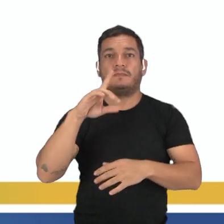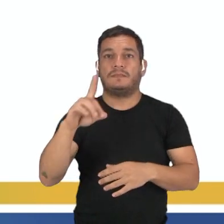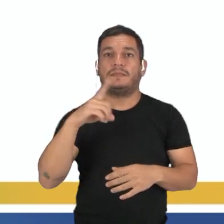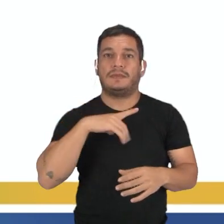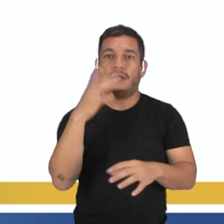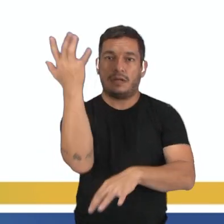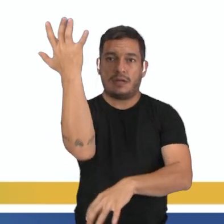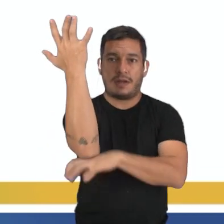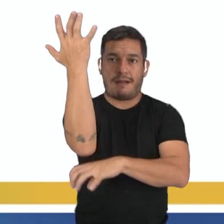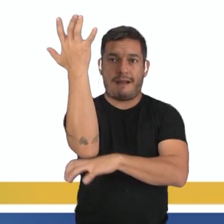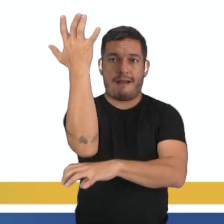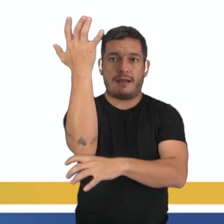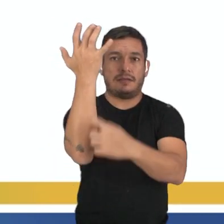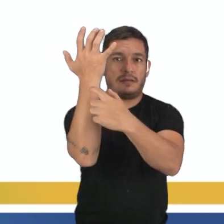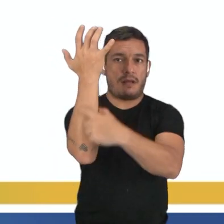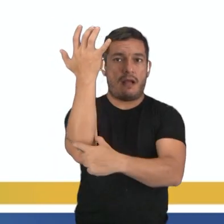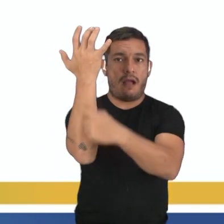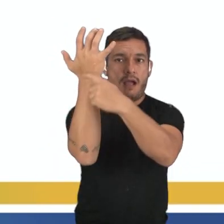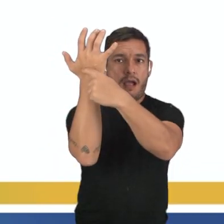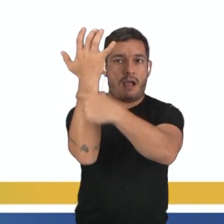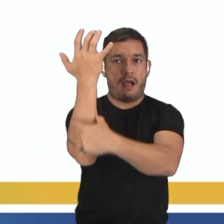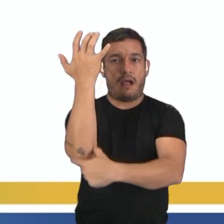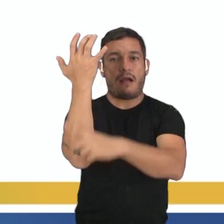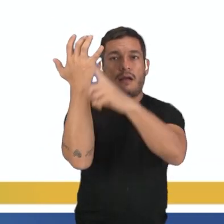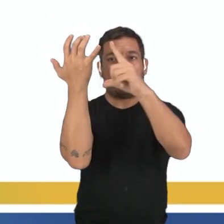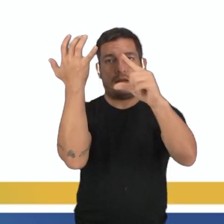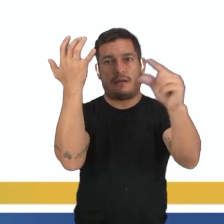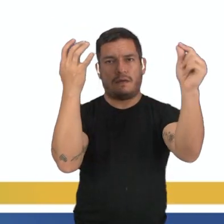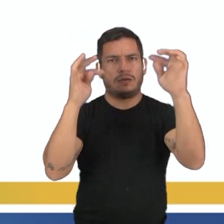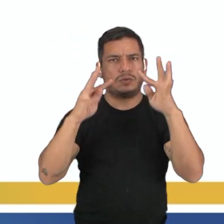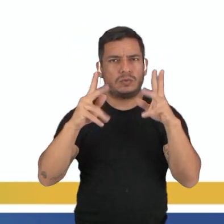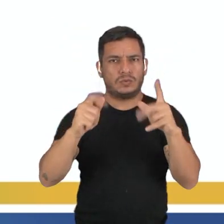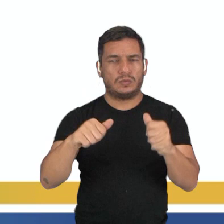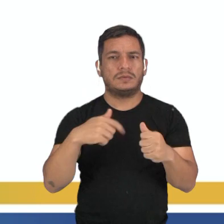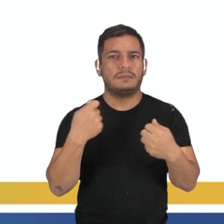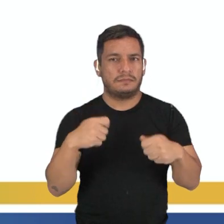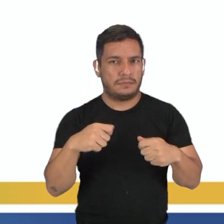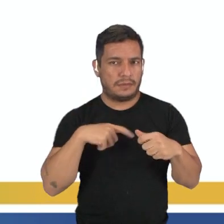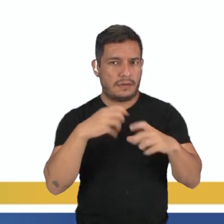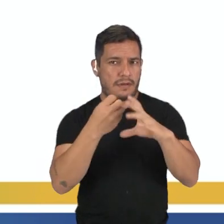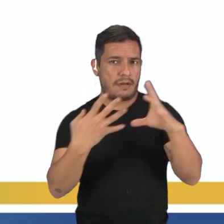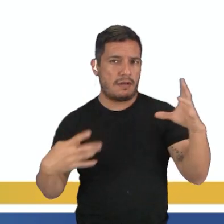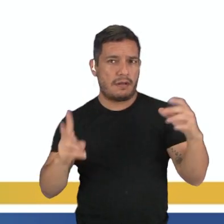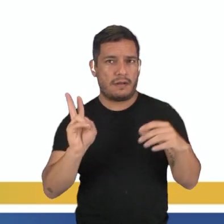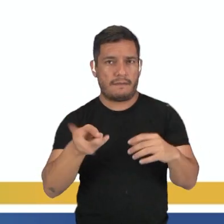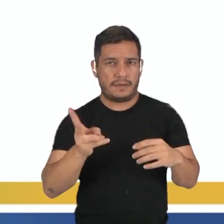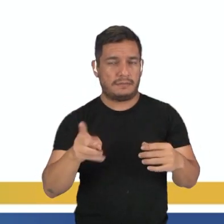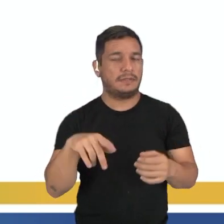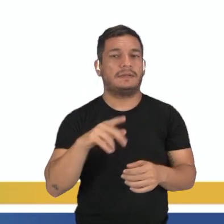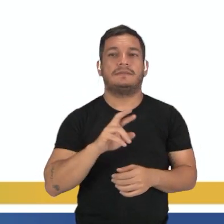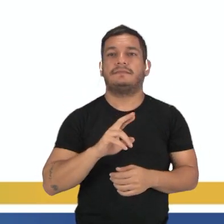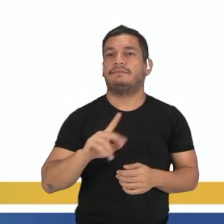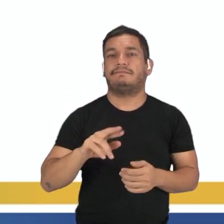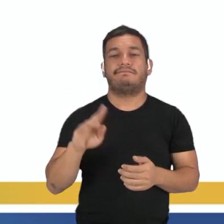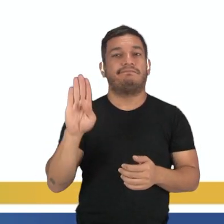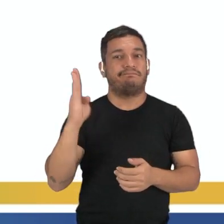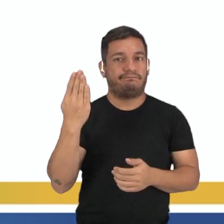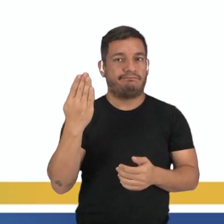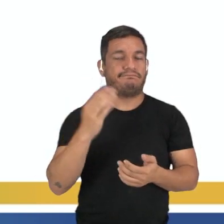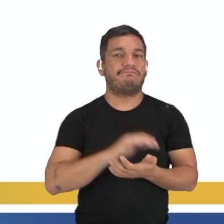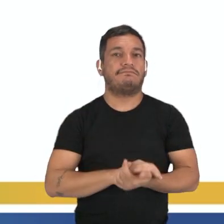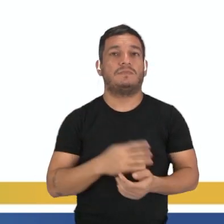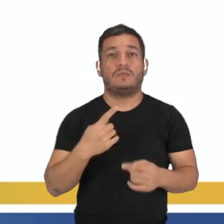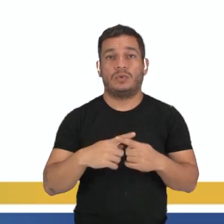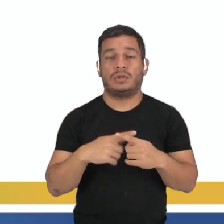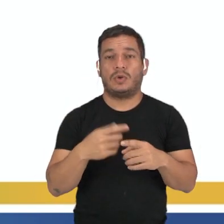possuem raiz, cauda e folha. Todos os dois possuem essa característica? Nesse caso, a alternativa é falsa,